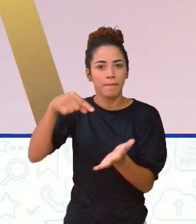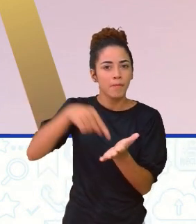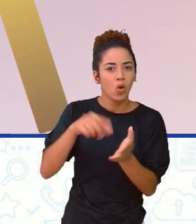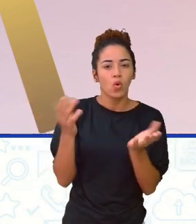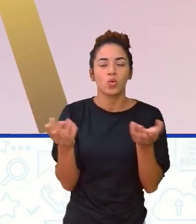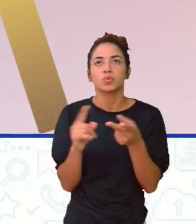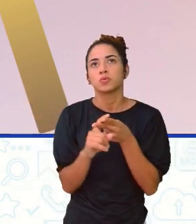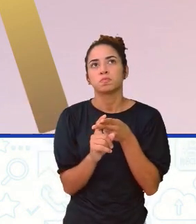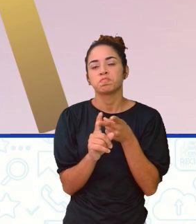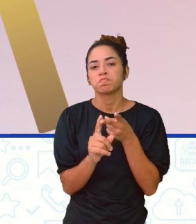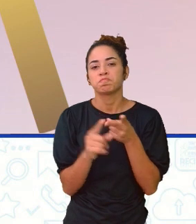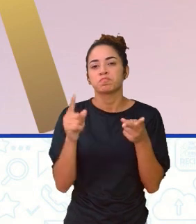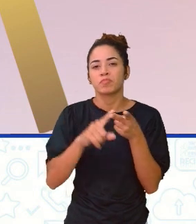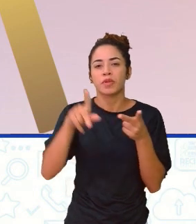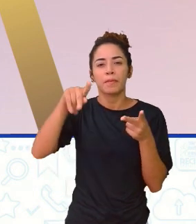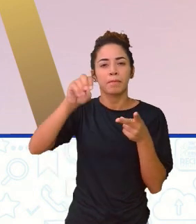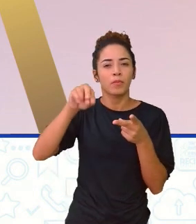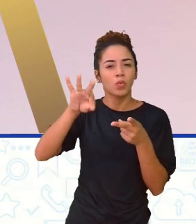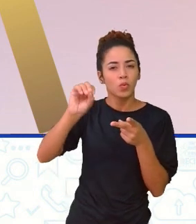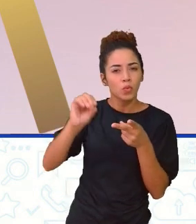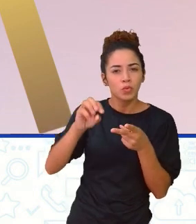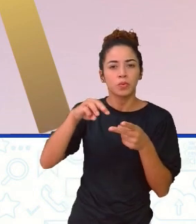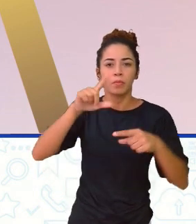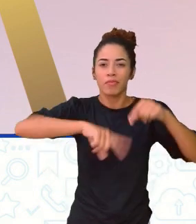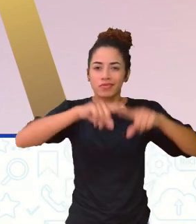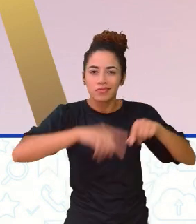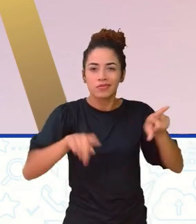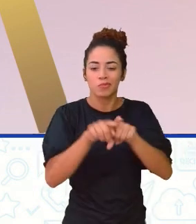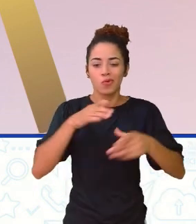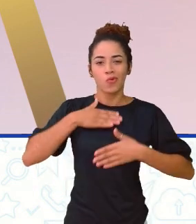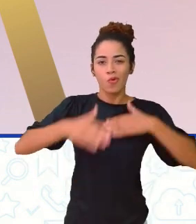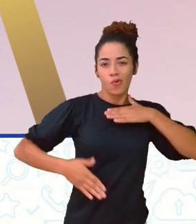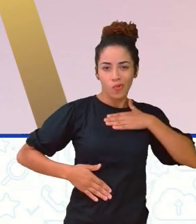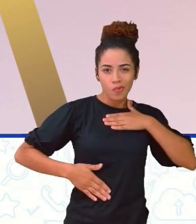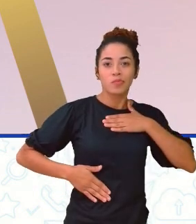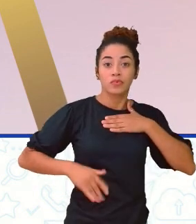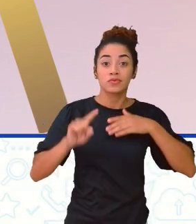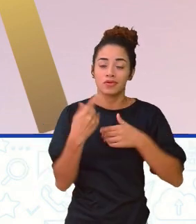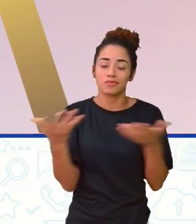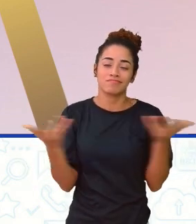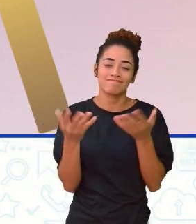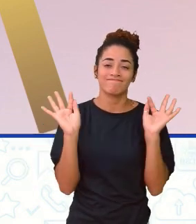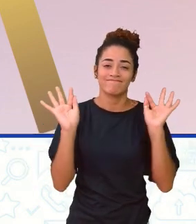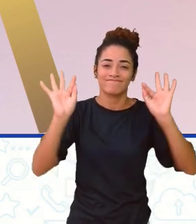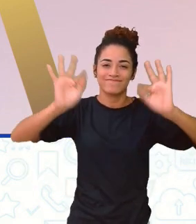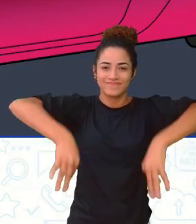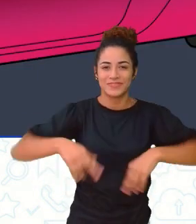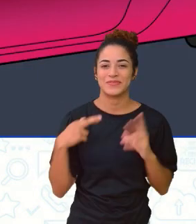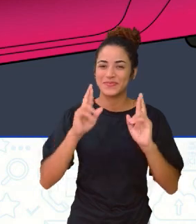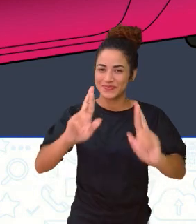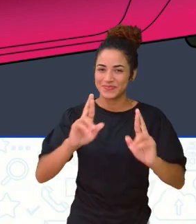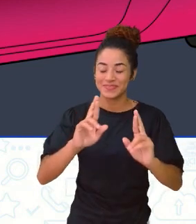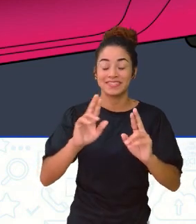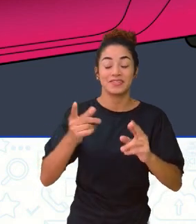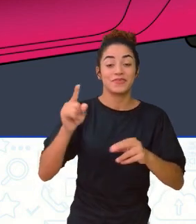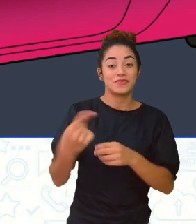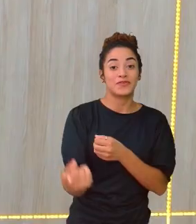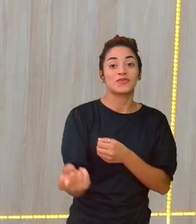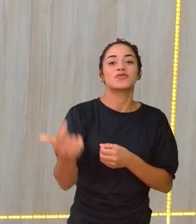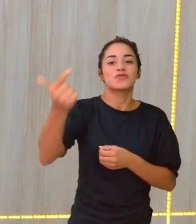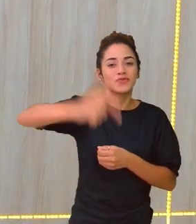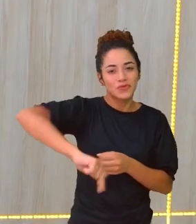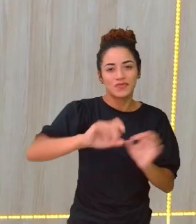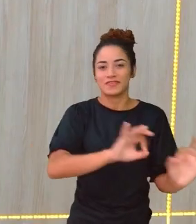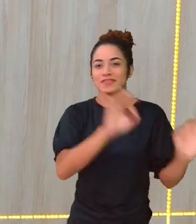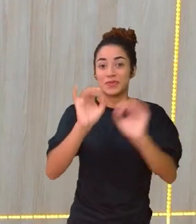A questão aí do ponto material, a questão do corpo extenso. Então vamos ficando por aqui. Eu aguardo vocês na próxima aula.